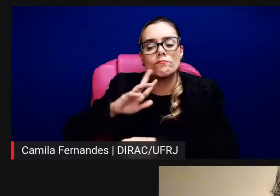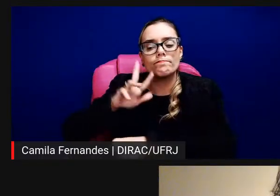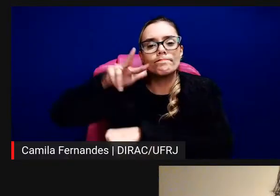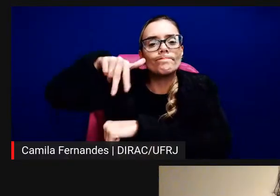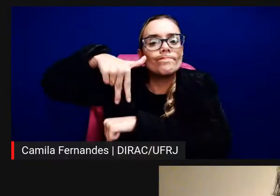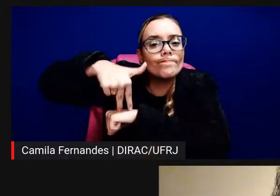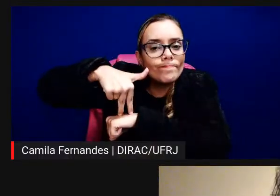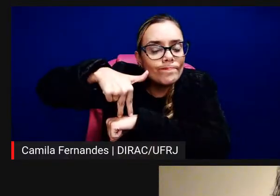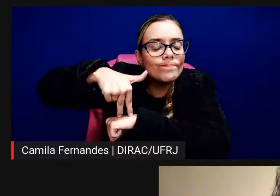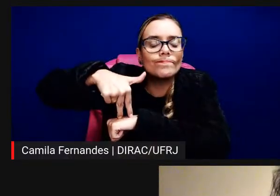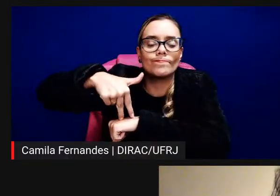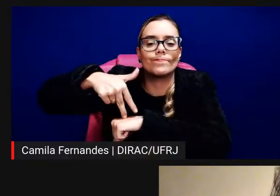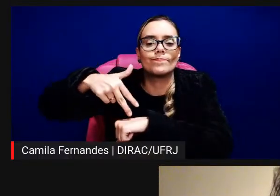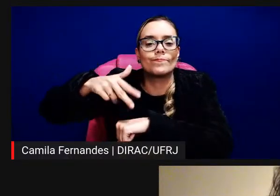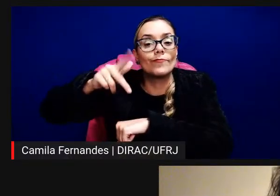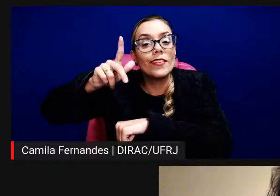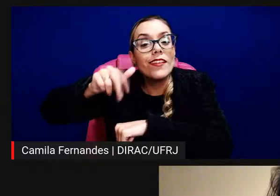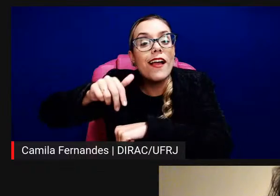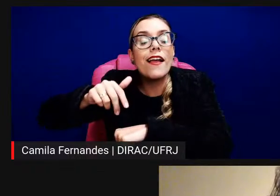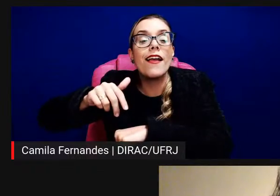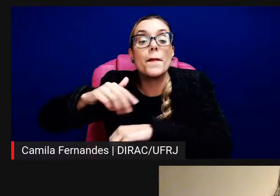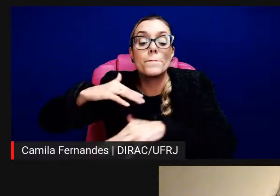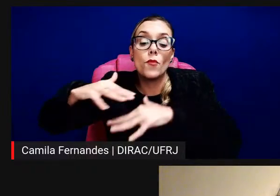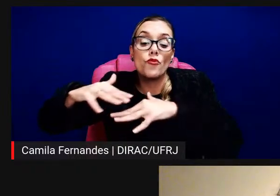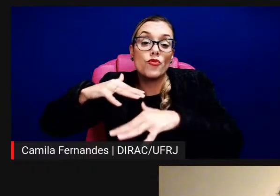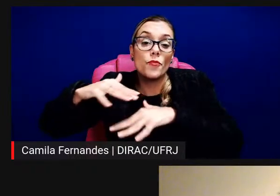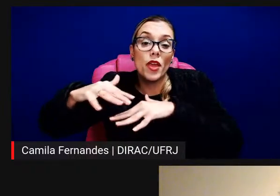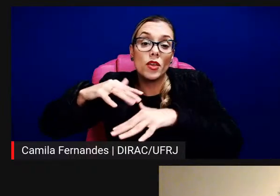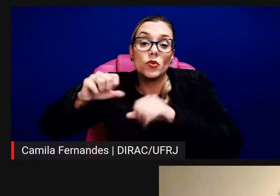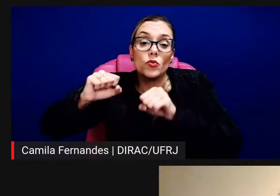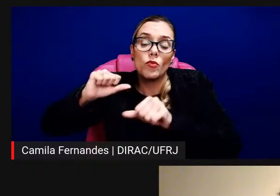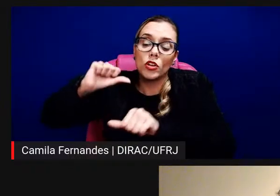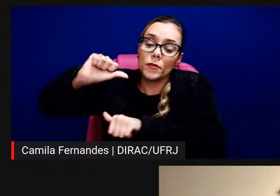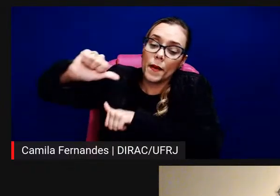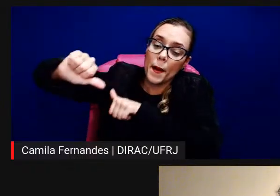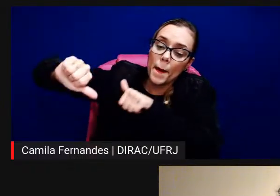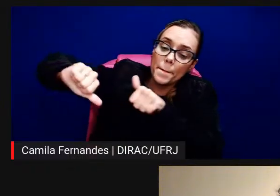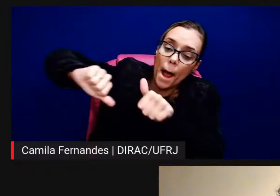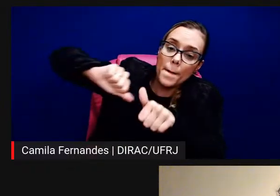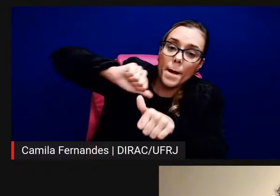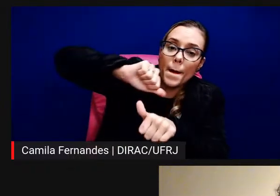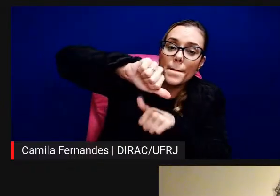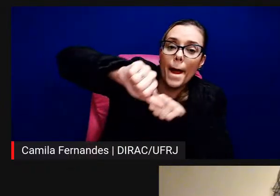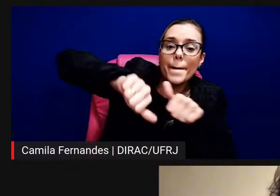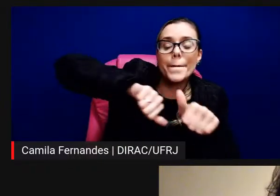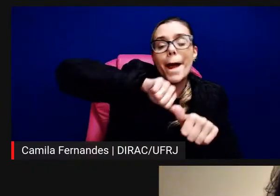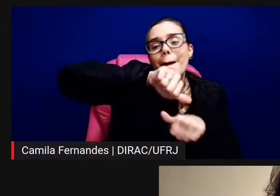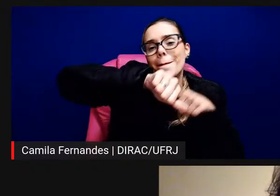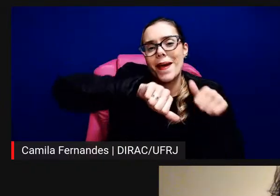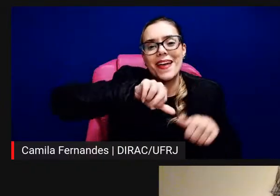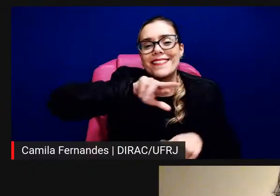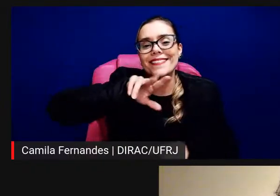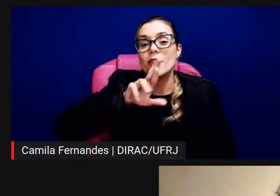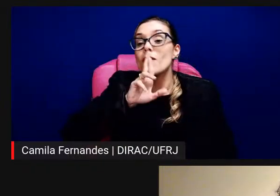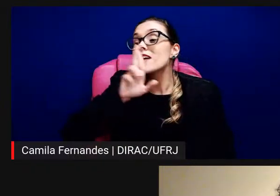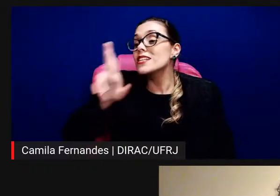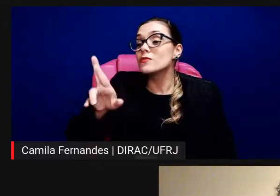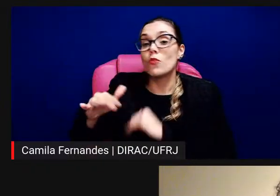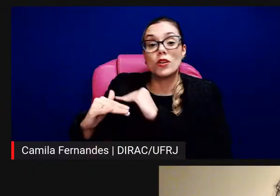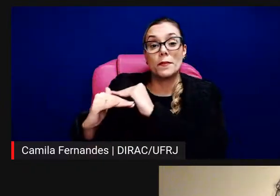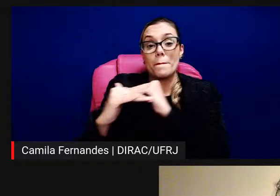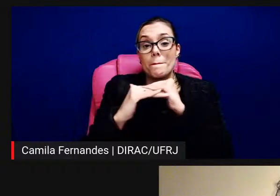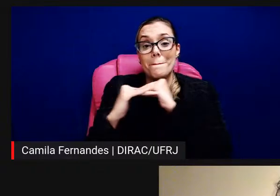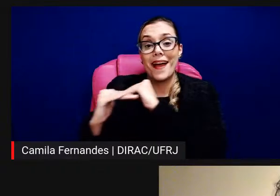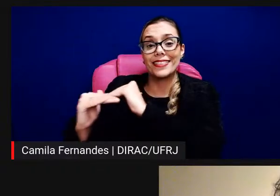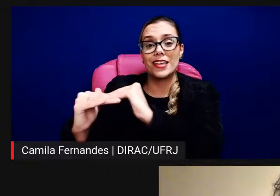sempre, ela está sempre em movimento, não tem, não tem uma resposta fixa dada, assim,